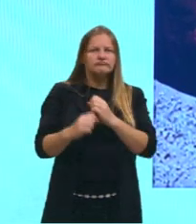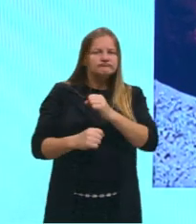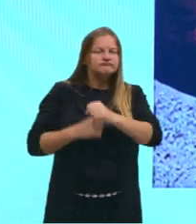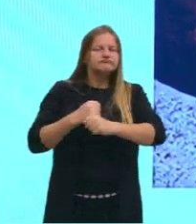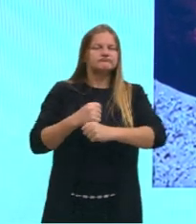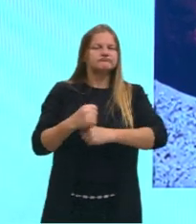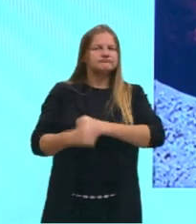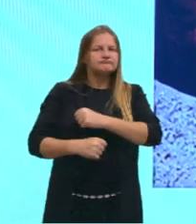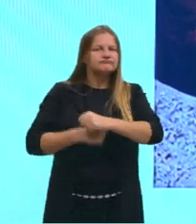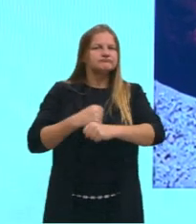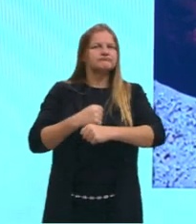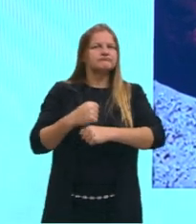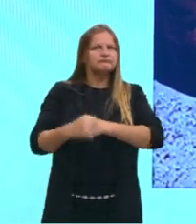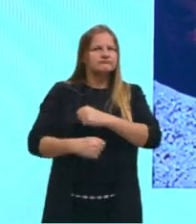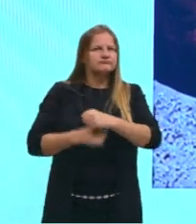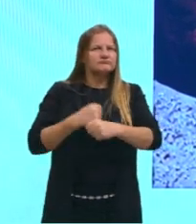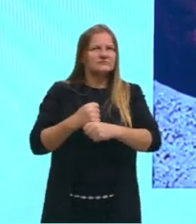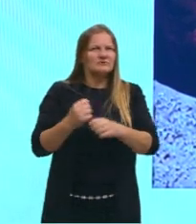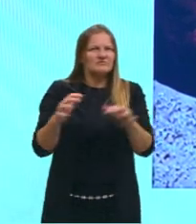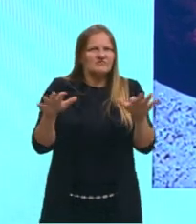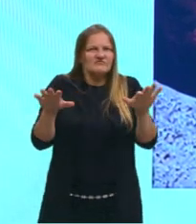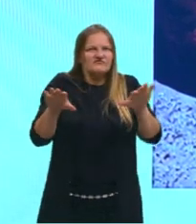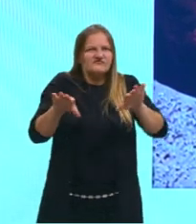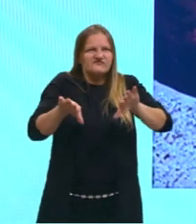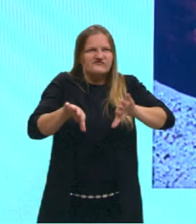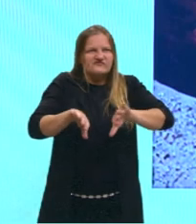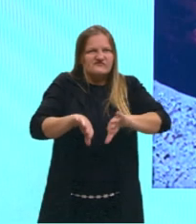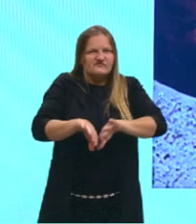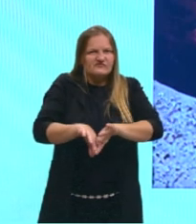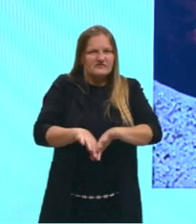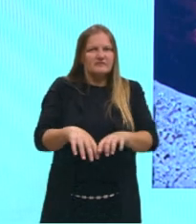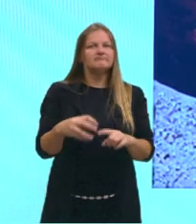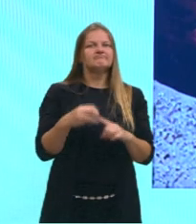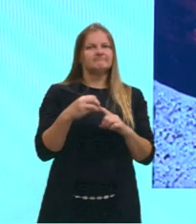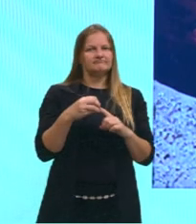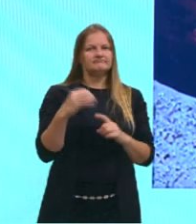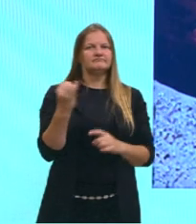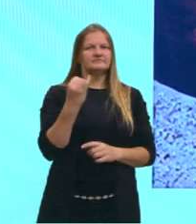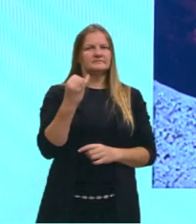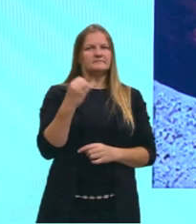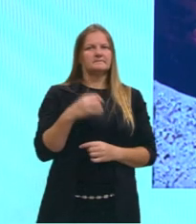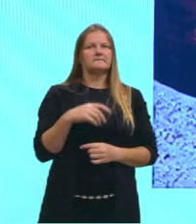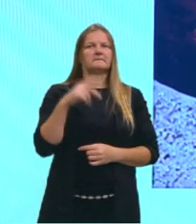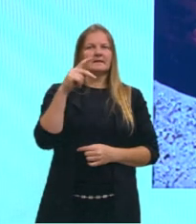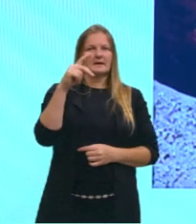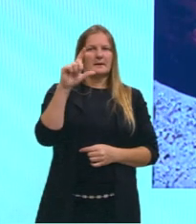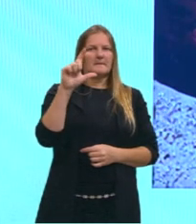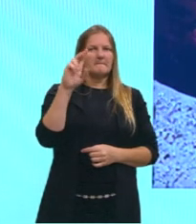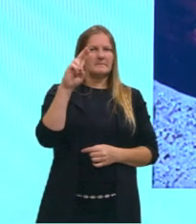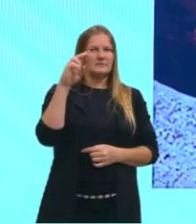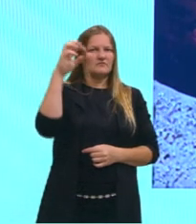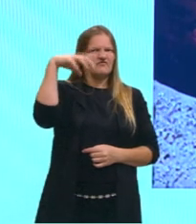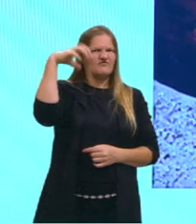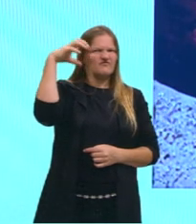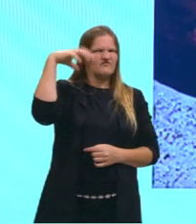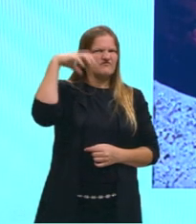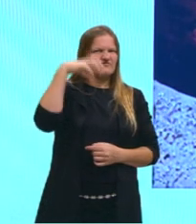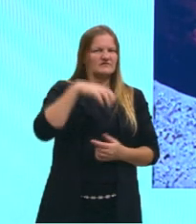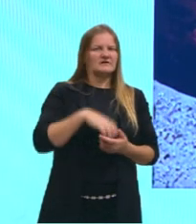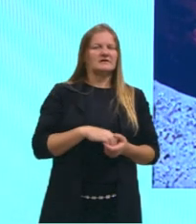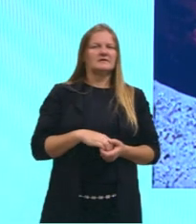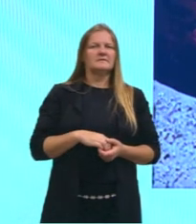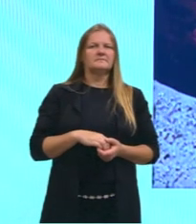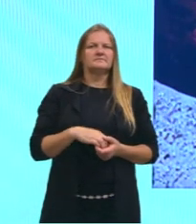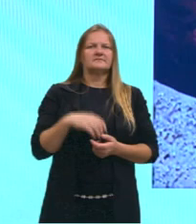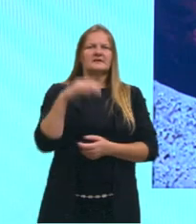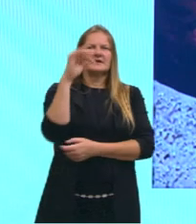desgastado, certo? Então, essa é a principal erosão fluvial aí, certo? Através da chuva. Erosão fluvial,